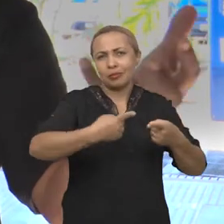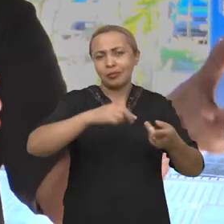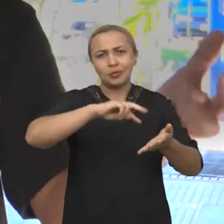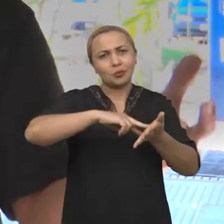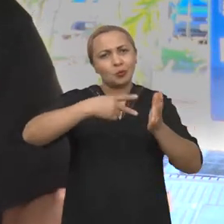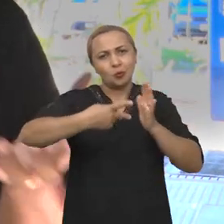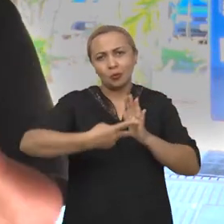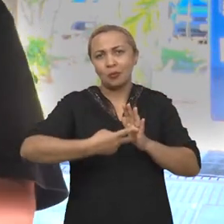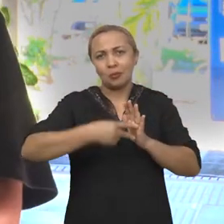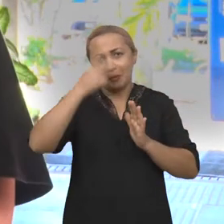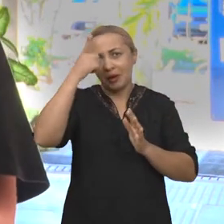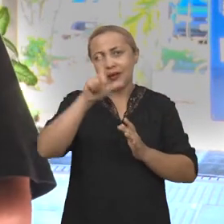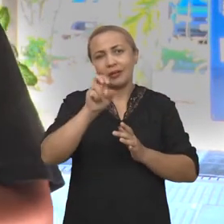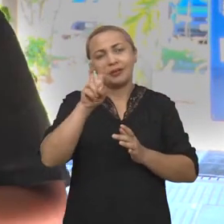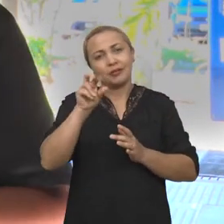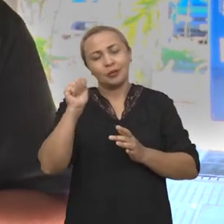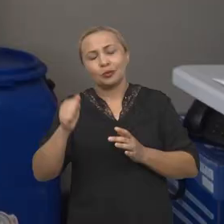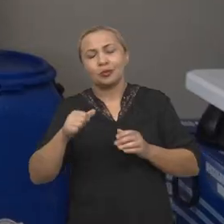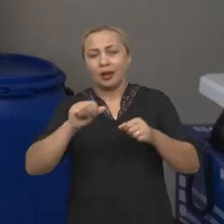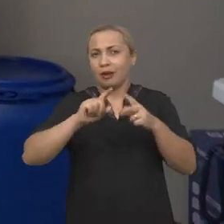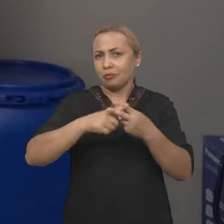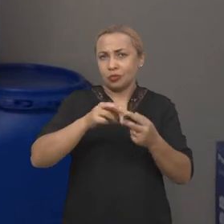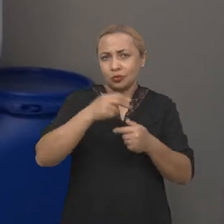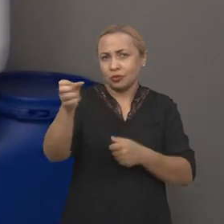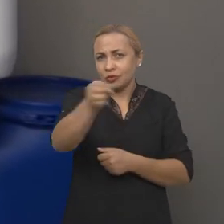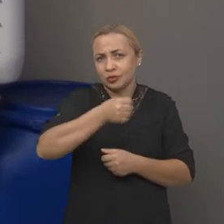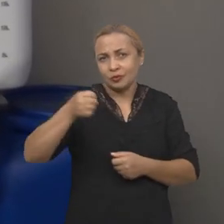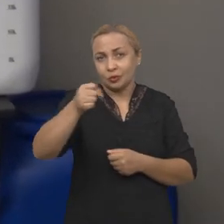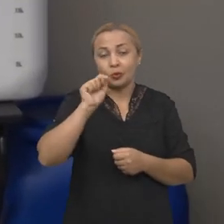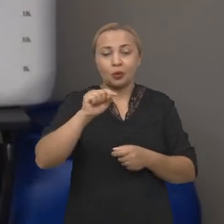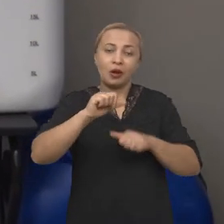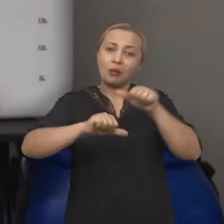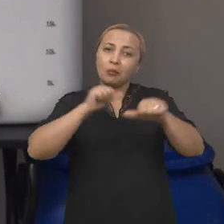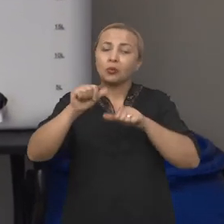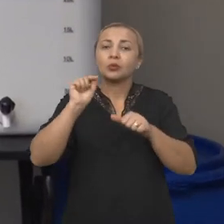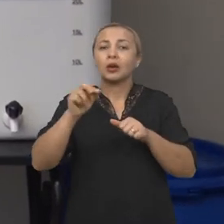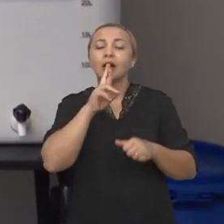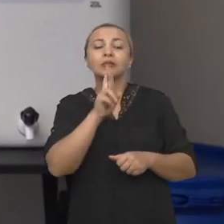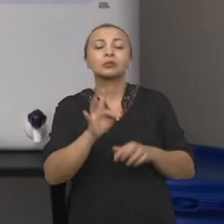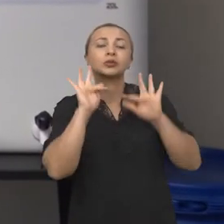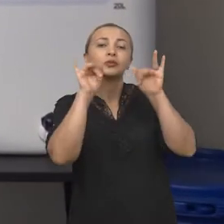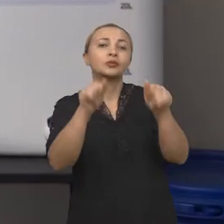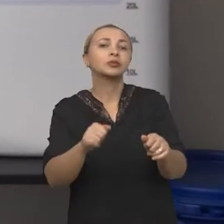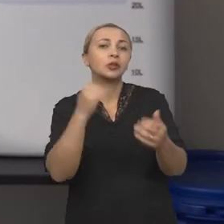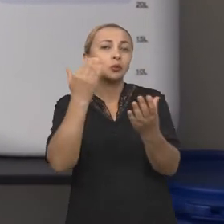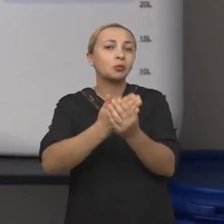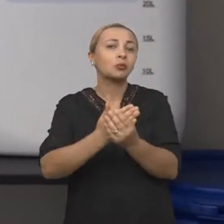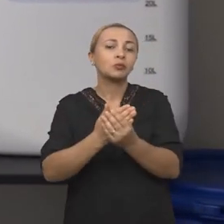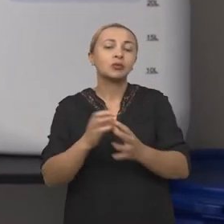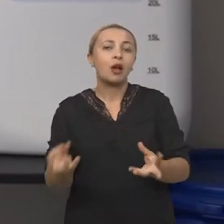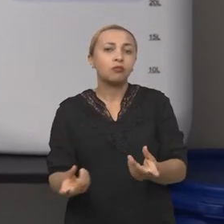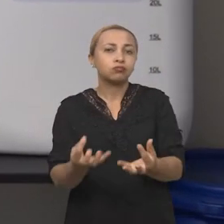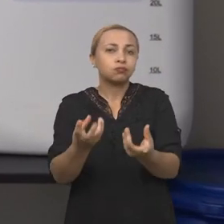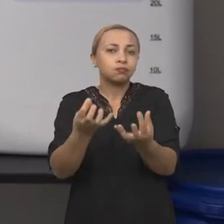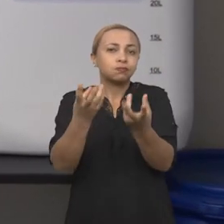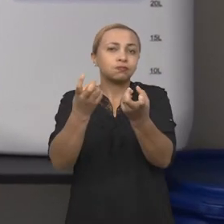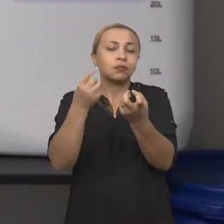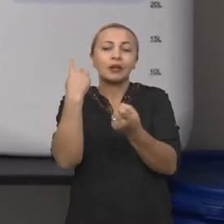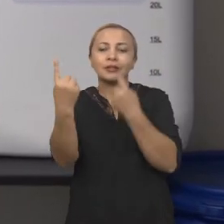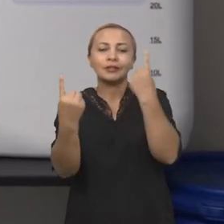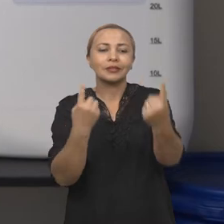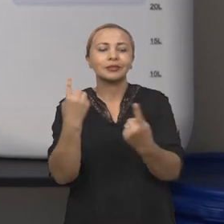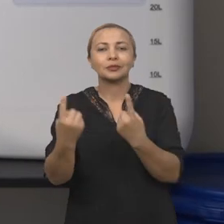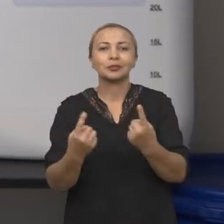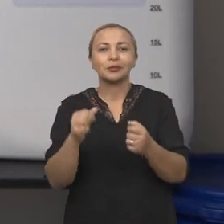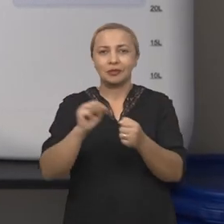potencial levedura para a produção de cerveja. O que muda de uma levedura para outras é o resultado do processo de fermentação que cada uma